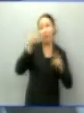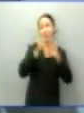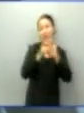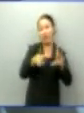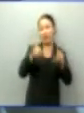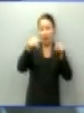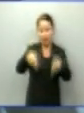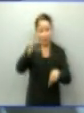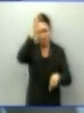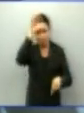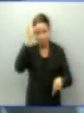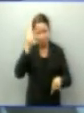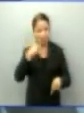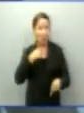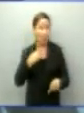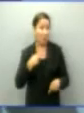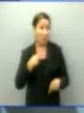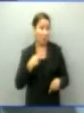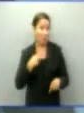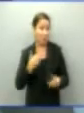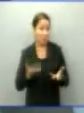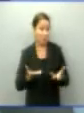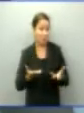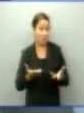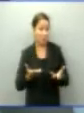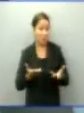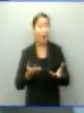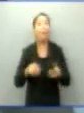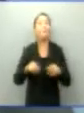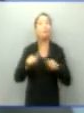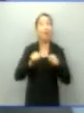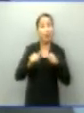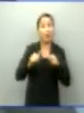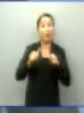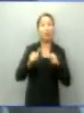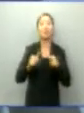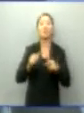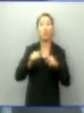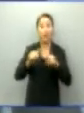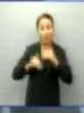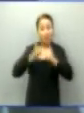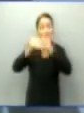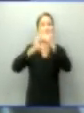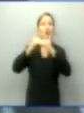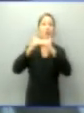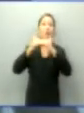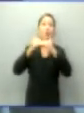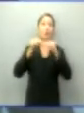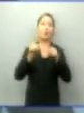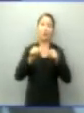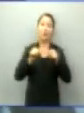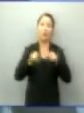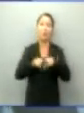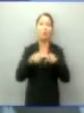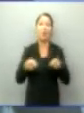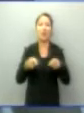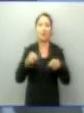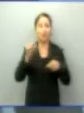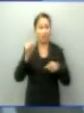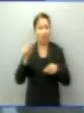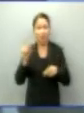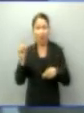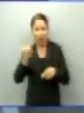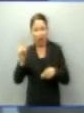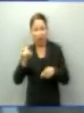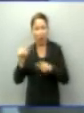Milionários que trabalham na honestidade, não os que ficam ricos roubando o patrimônio. Qual é a proposta do senhor para a